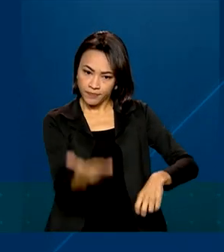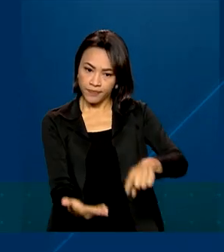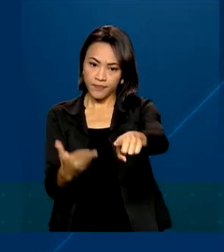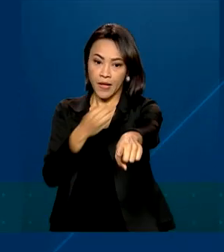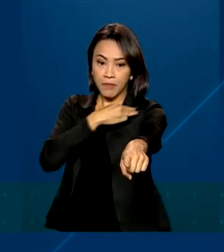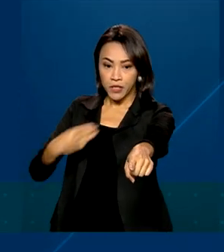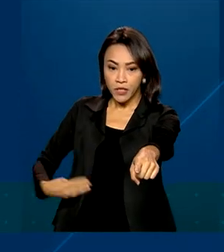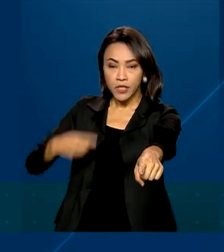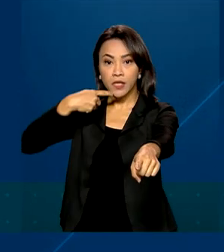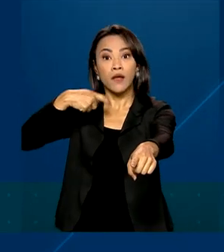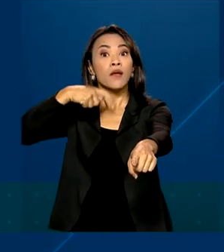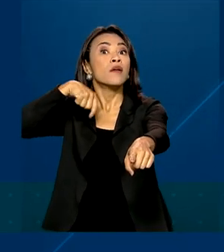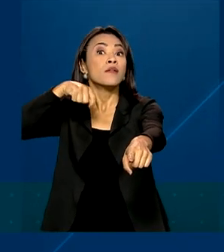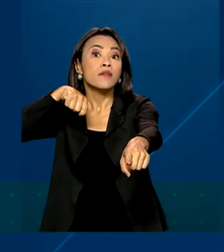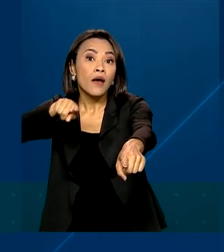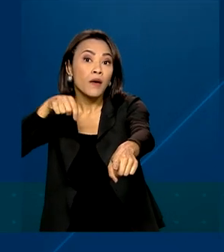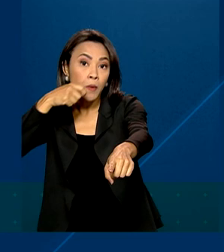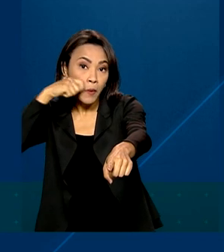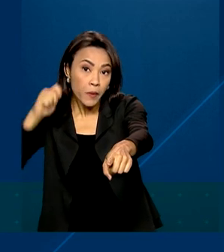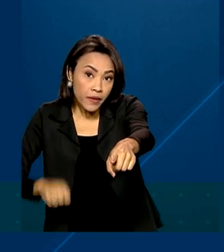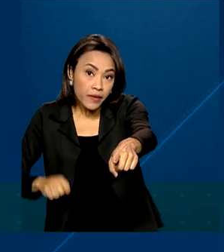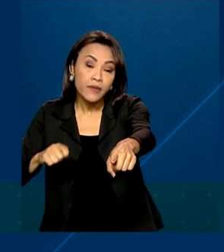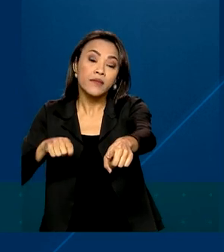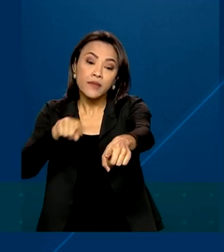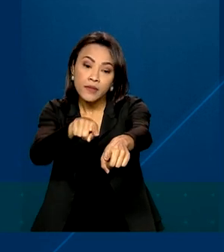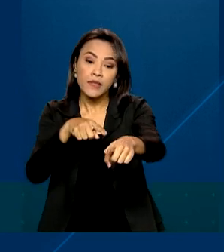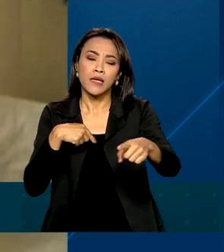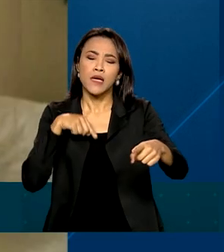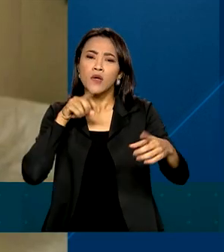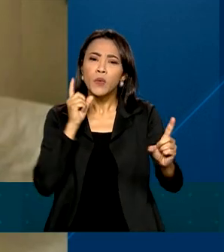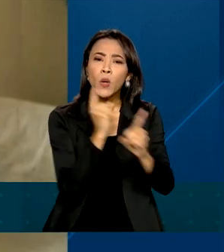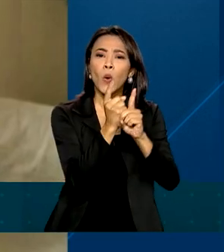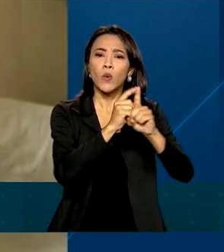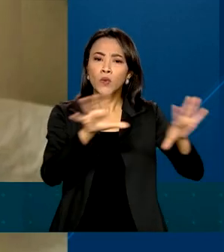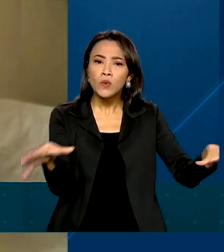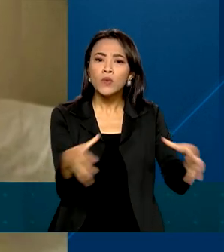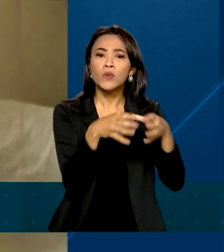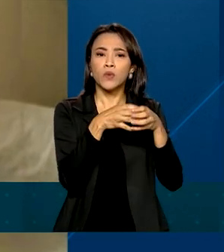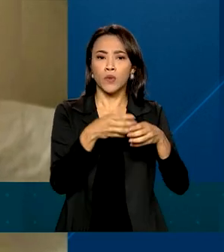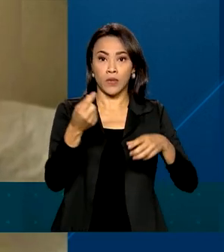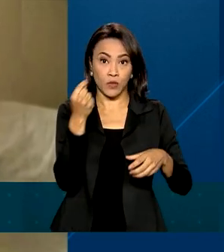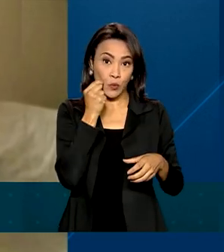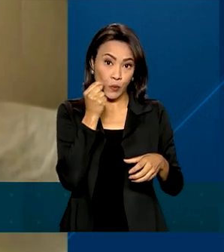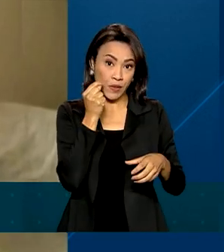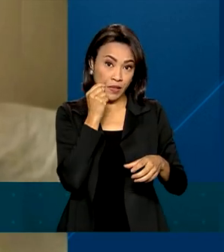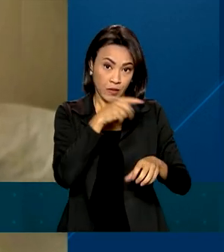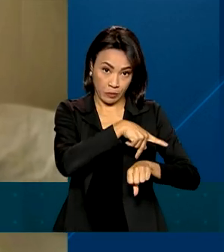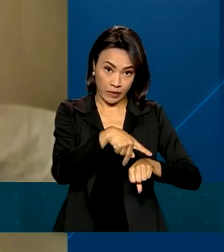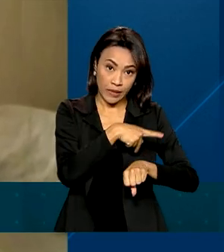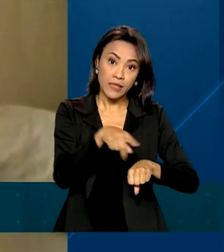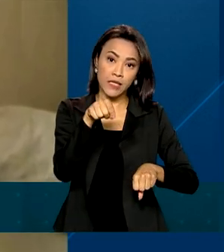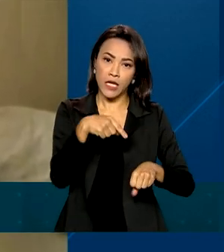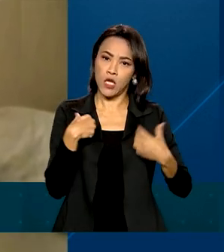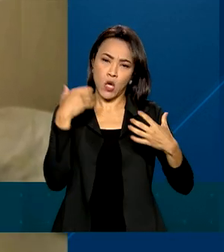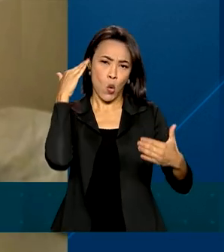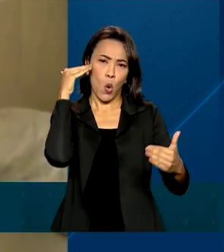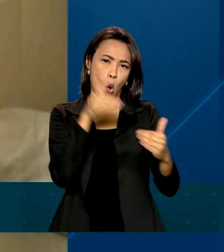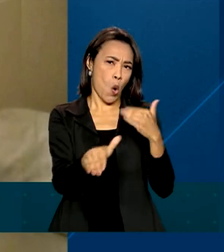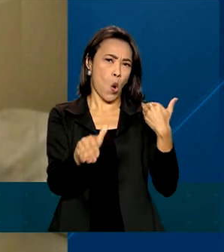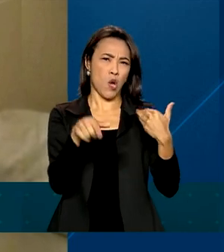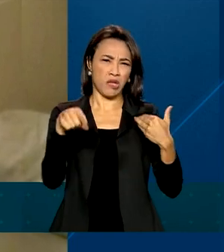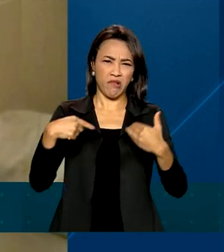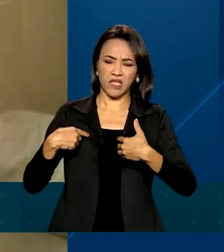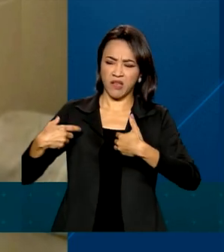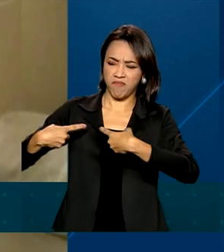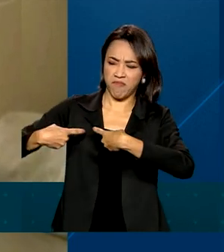No encontro no Fórum Econômico Mundial de Davos, na Suíça, Guedes reafirmou que o Brasil condena as hostilidades e está